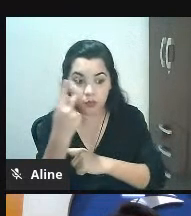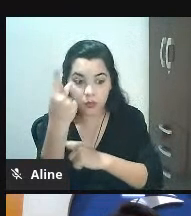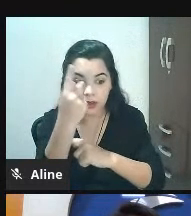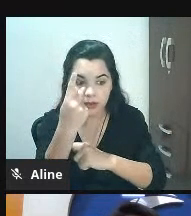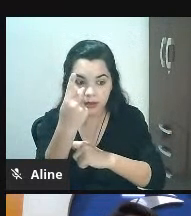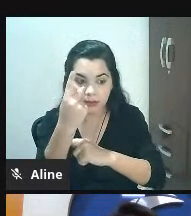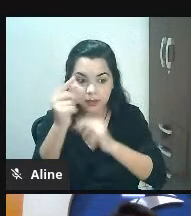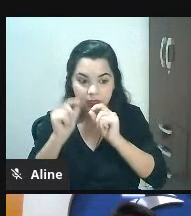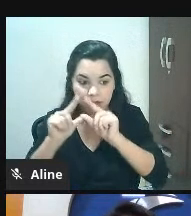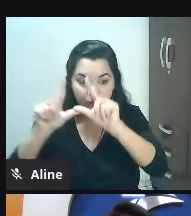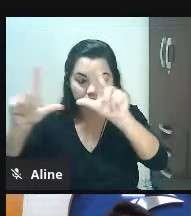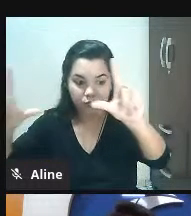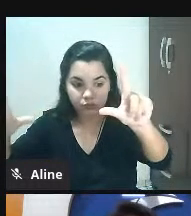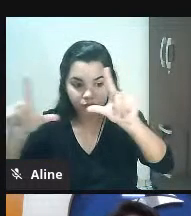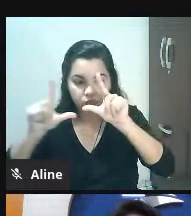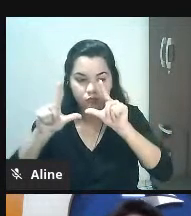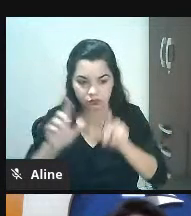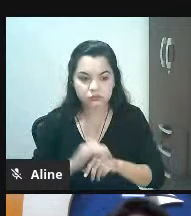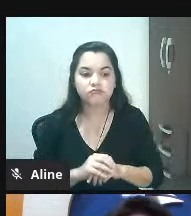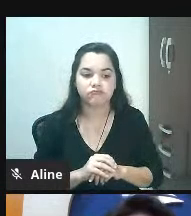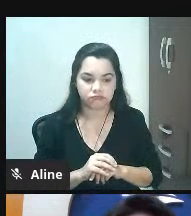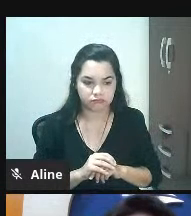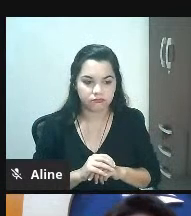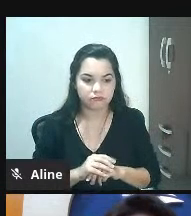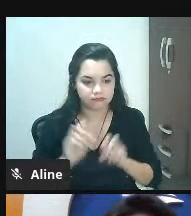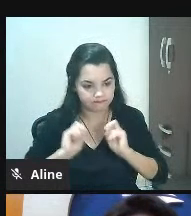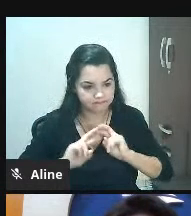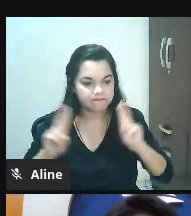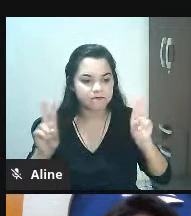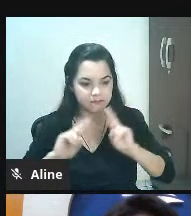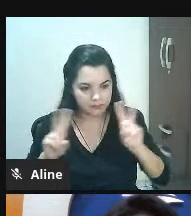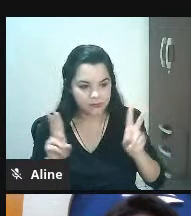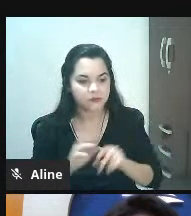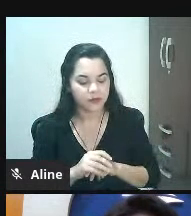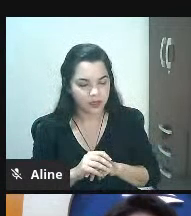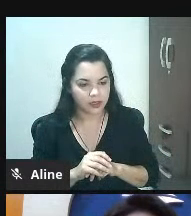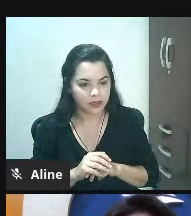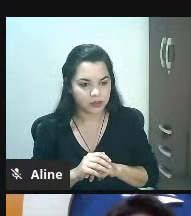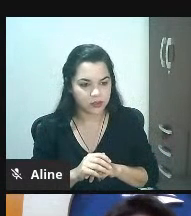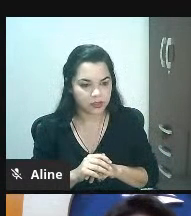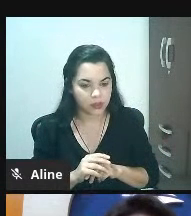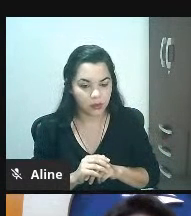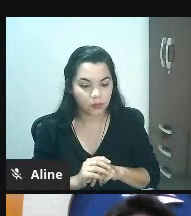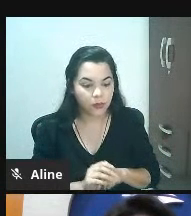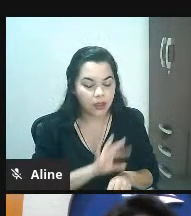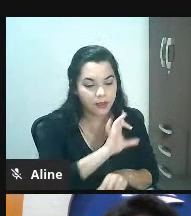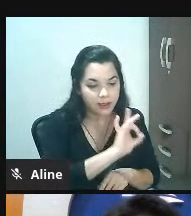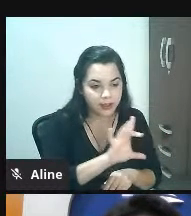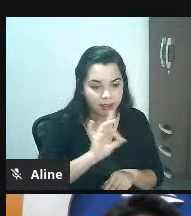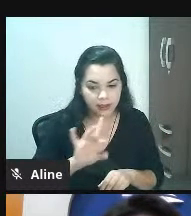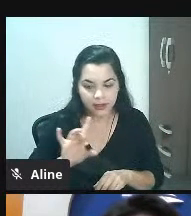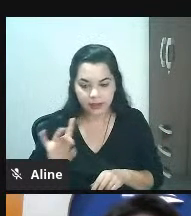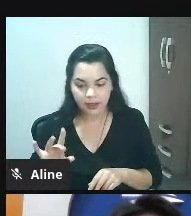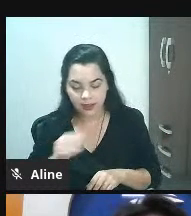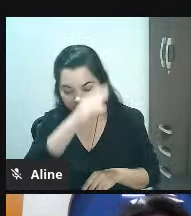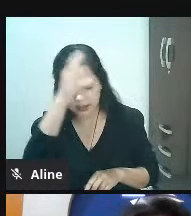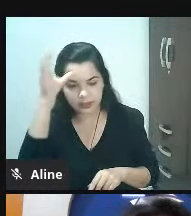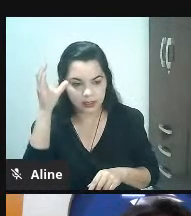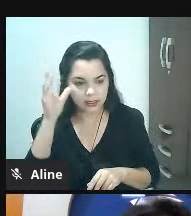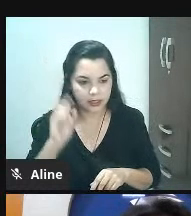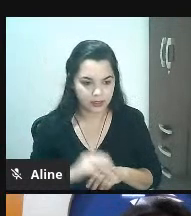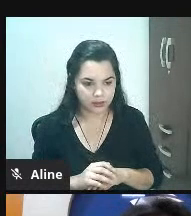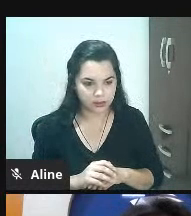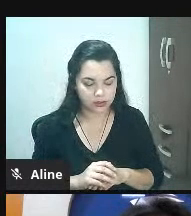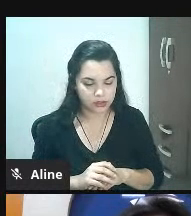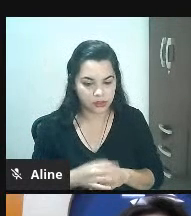até aqui opa uma característica uma câmera diferenciada que me gera um benefício que é valor para mim. Então esses dois pontos são cruciais